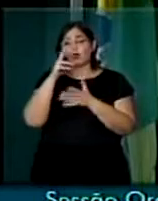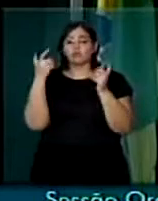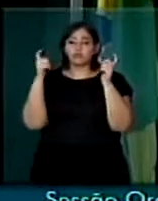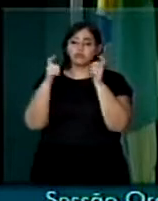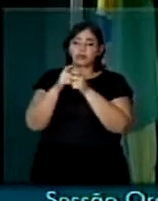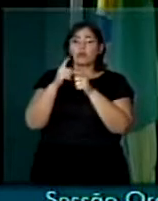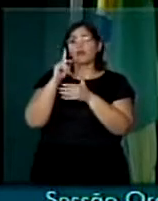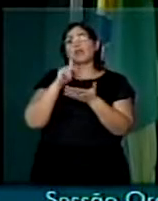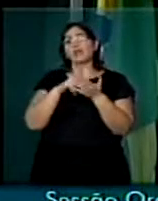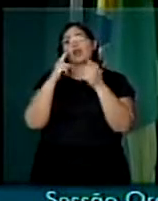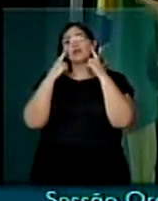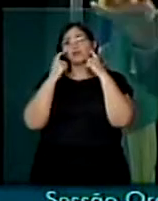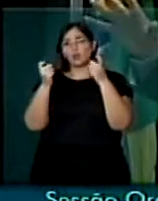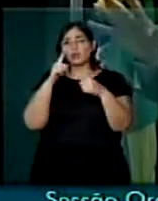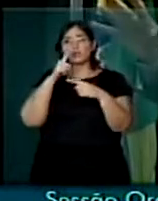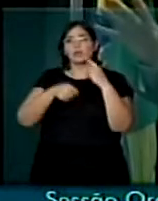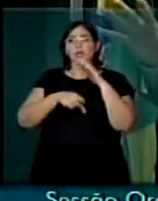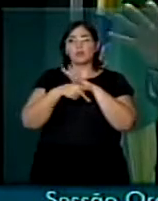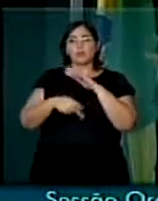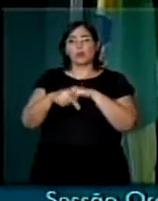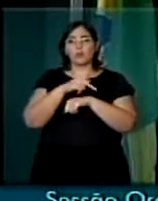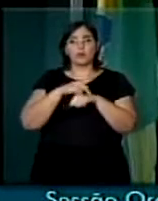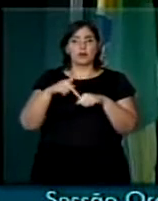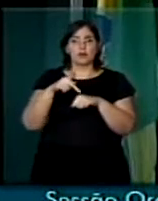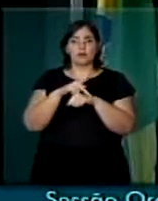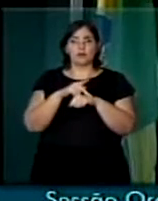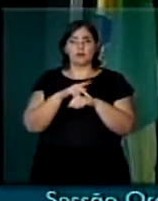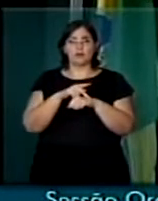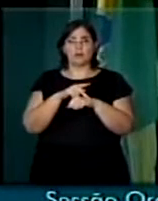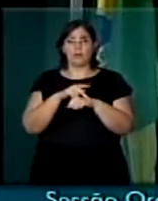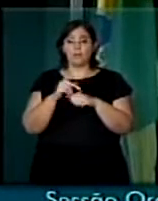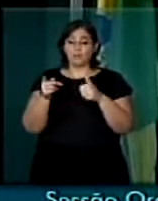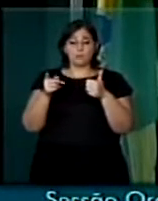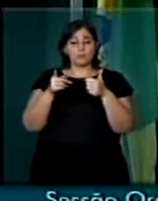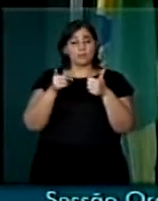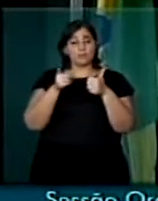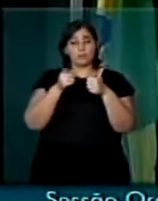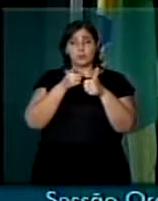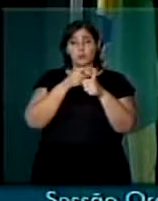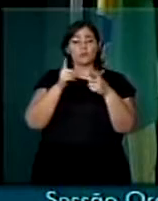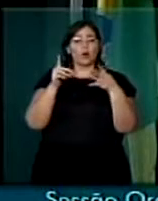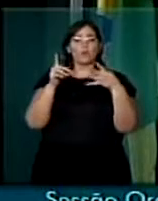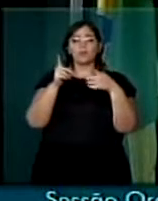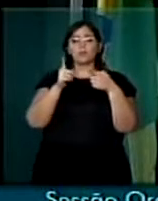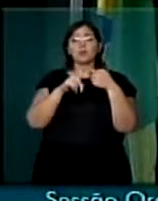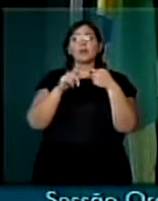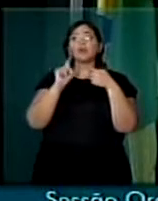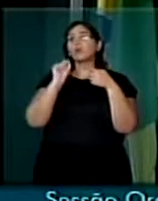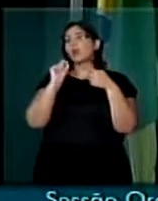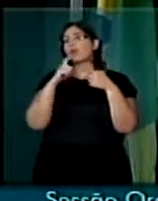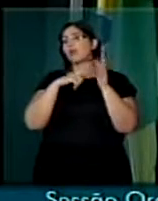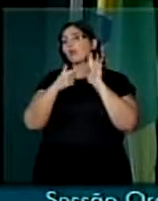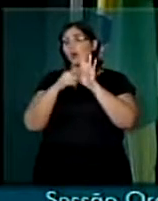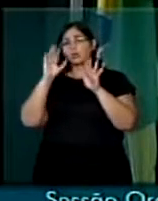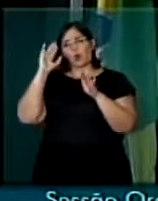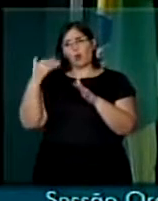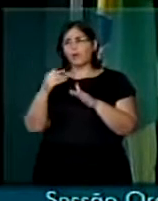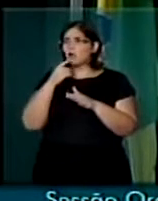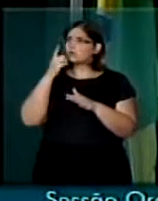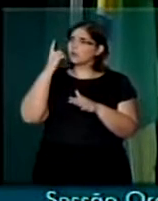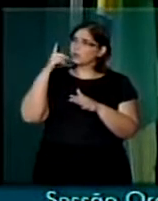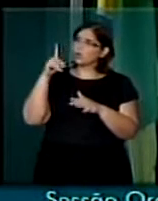de violência e criminalidade que temos hoje no Brasil. O primeiro deles registra aqui, inclusive, uma homenagem ao deputado Dutra,